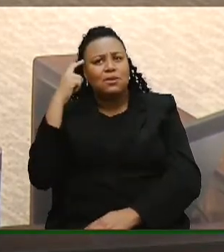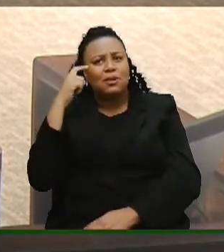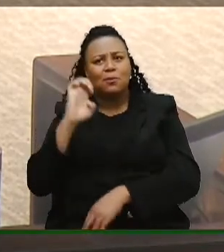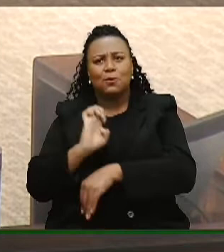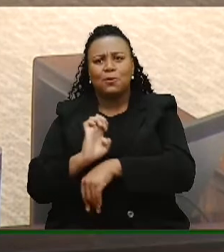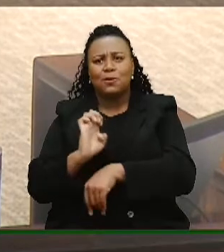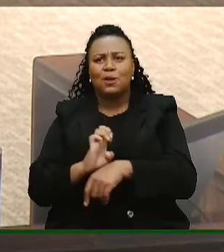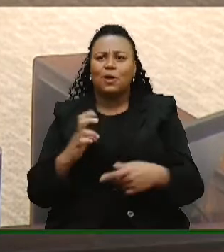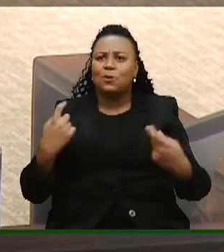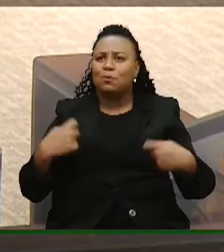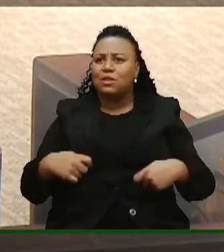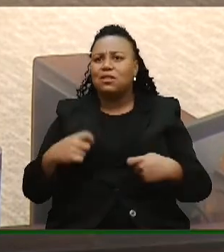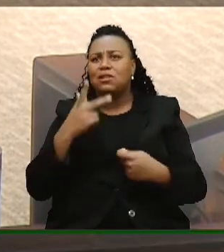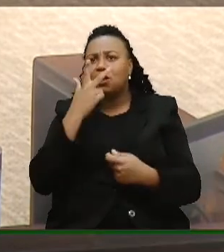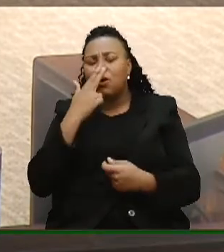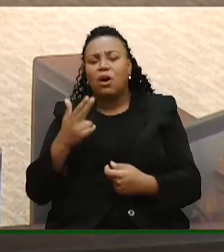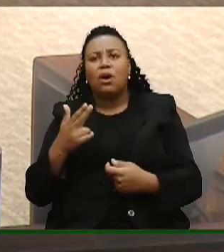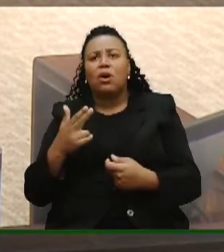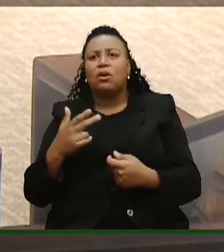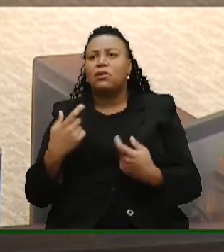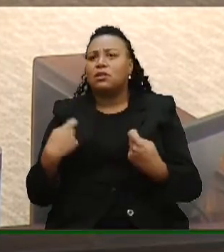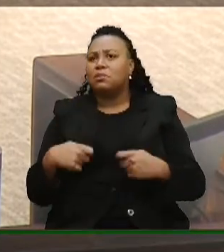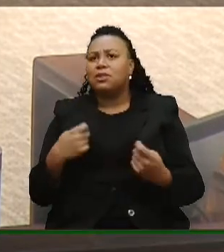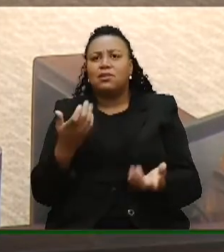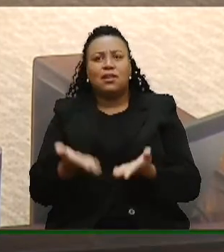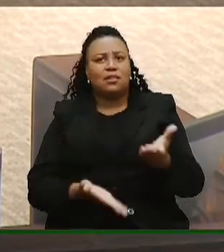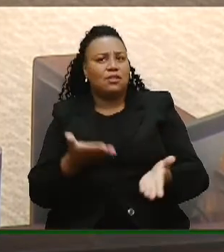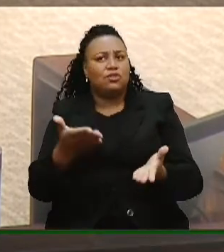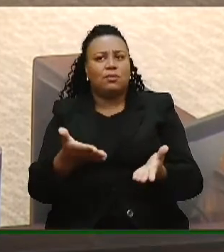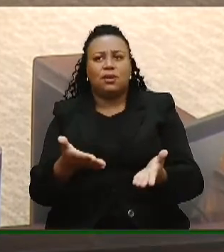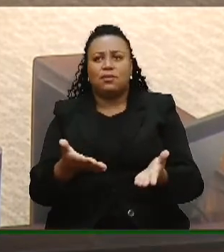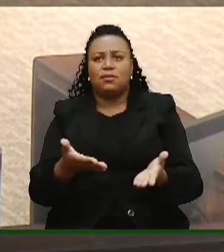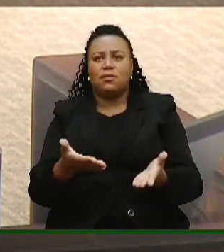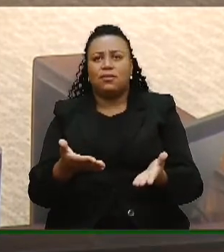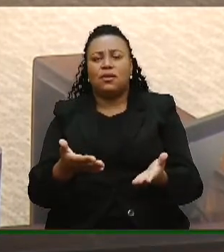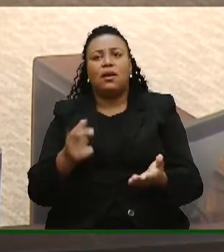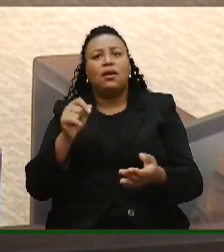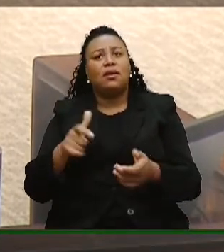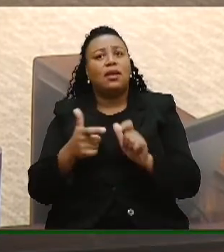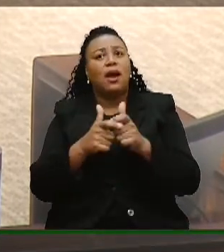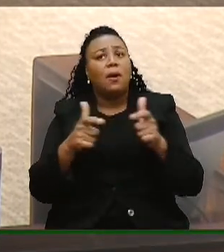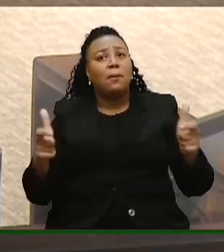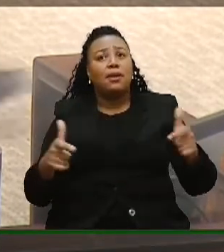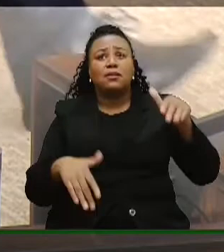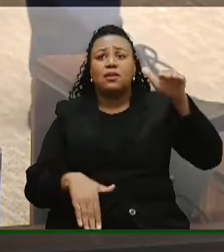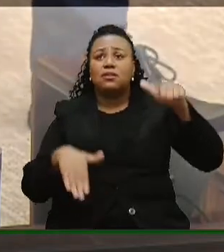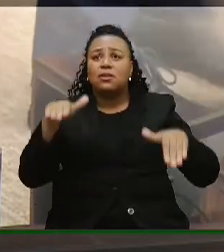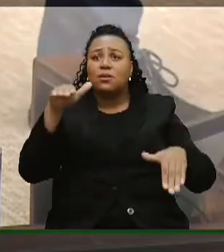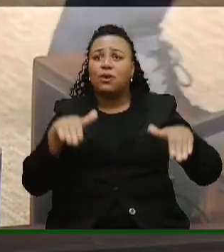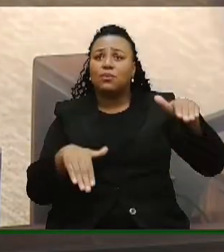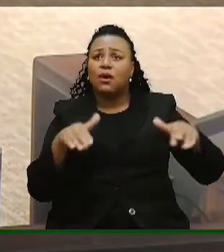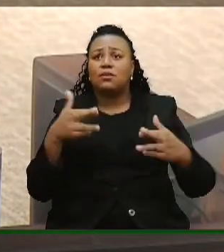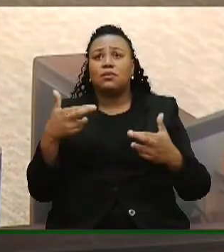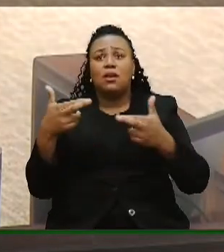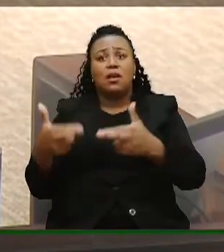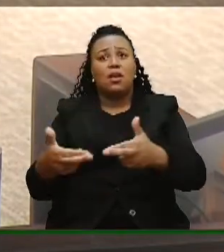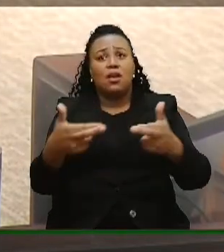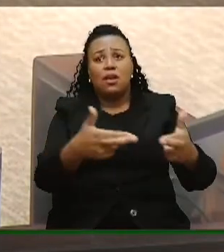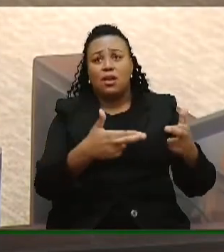que o Estado precisa se afastar da prestação dos serviços, que aumenta as desigualdades regionais.